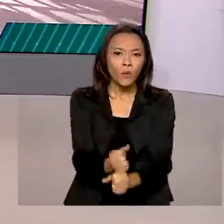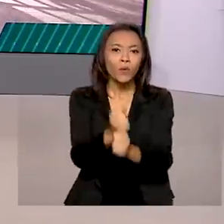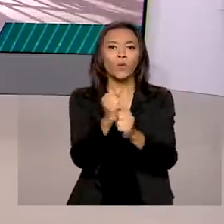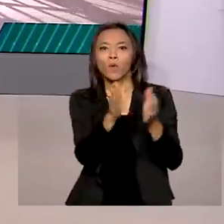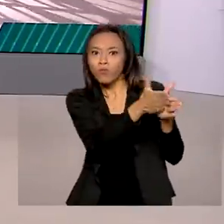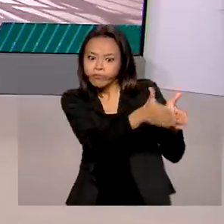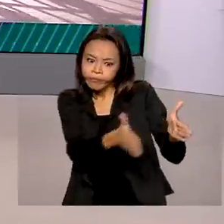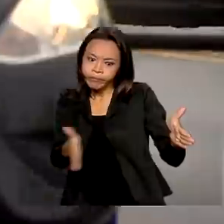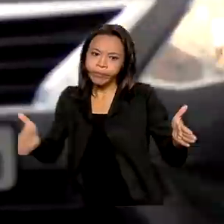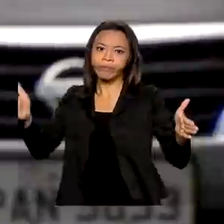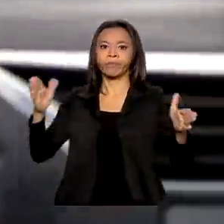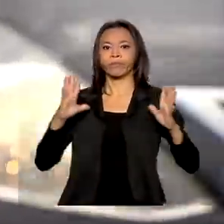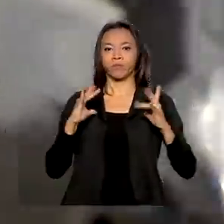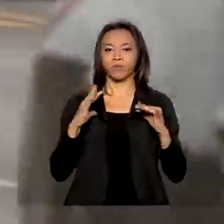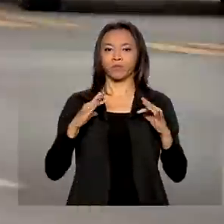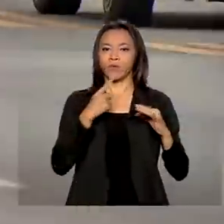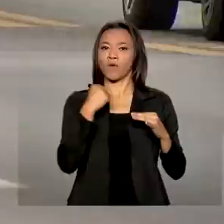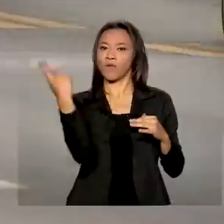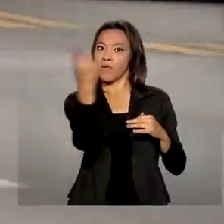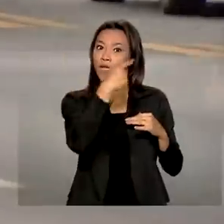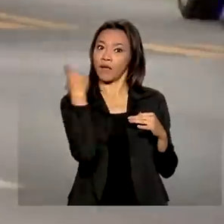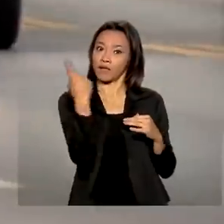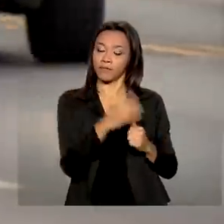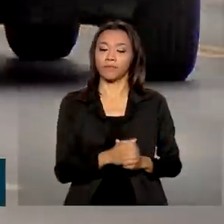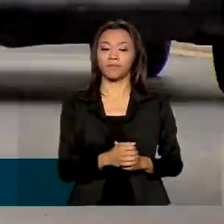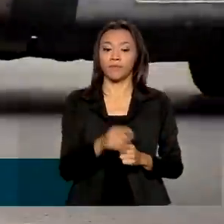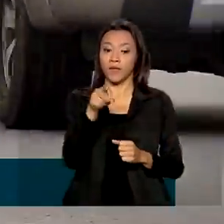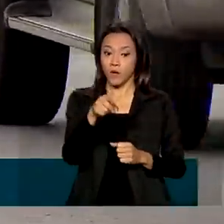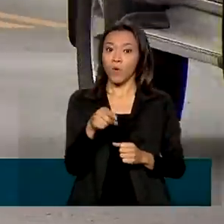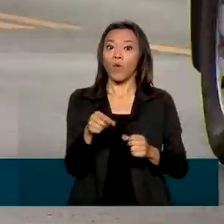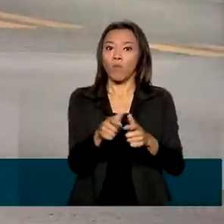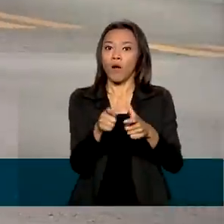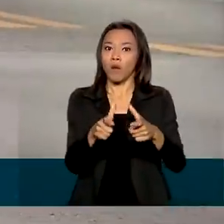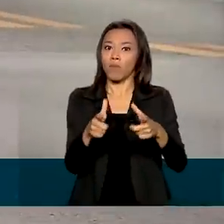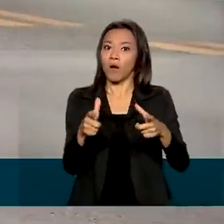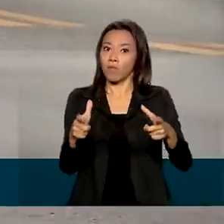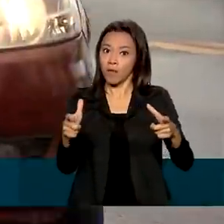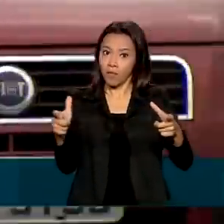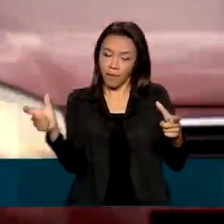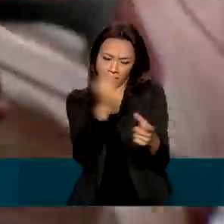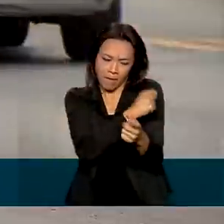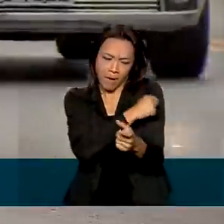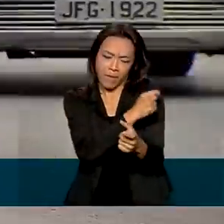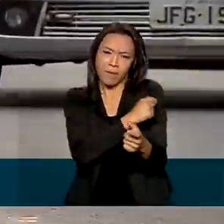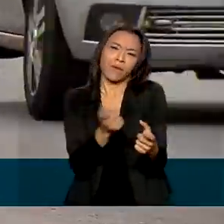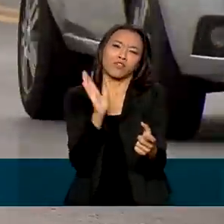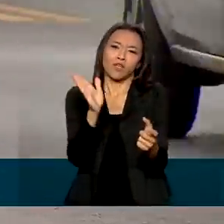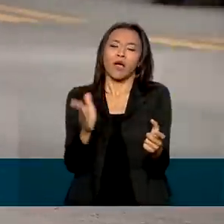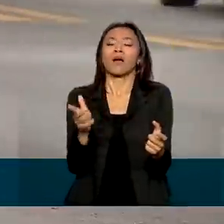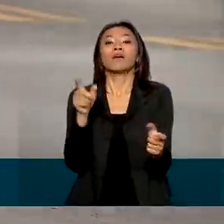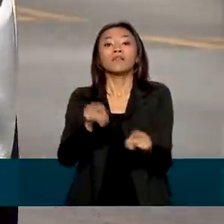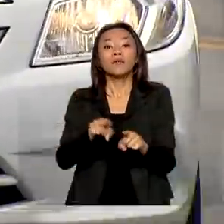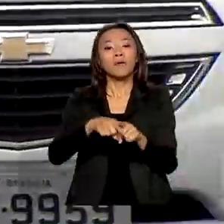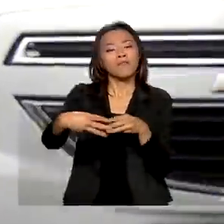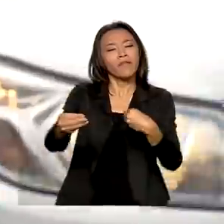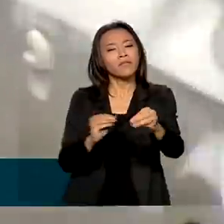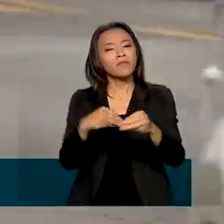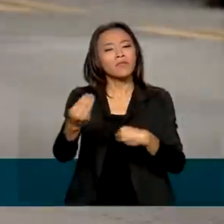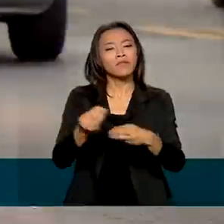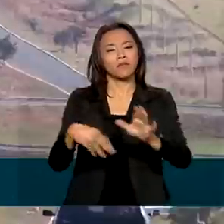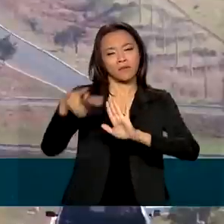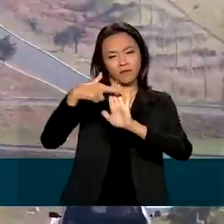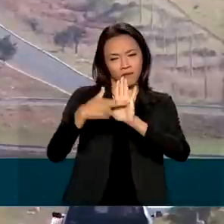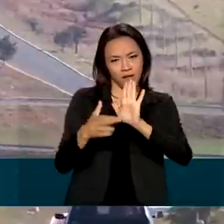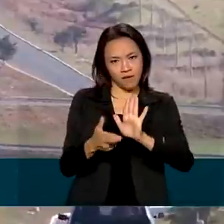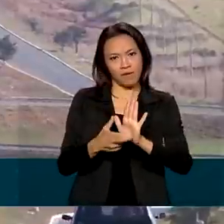prolongado. Com o avanço da vacinação contra a Covid-19 e a flexibilização das medidas de prevenção à